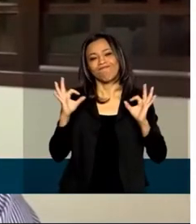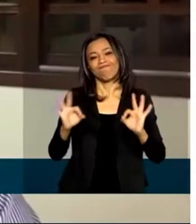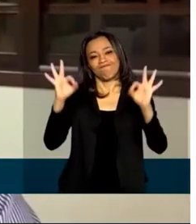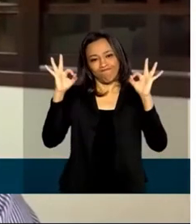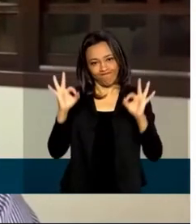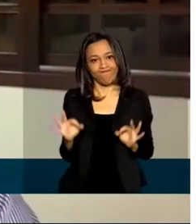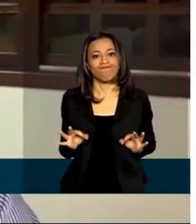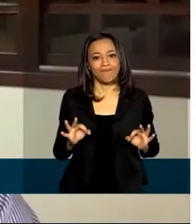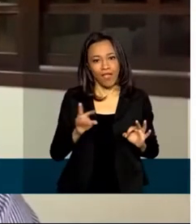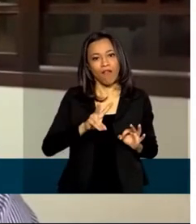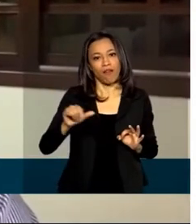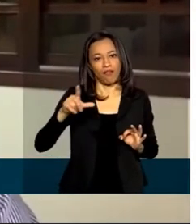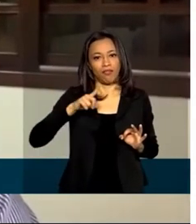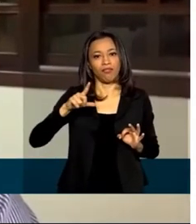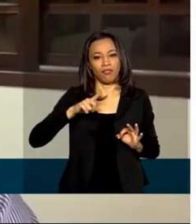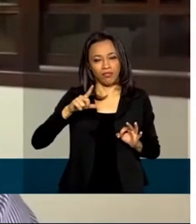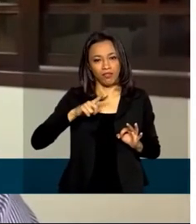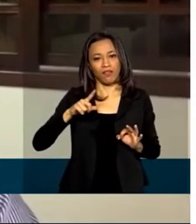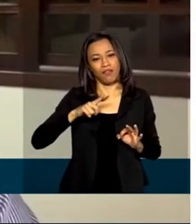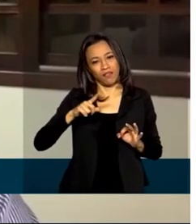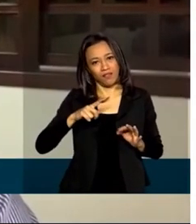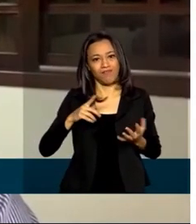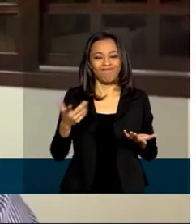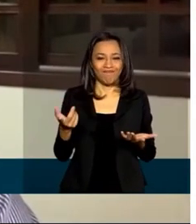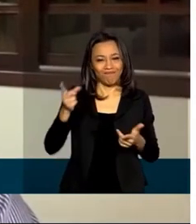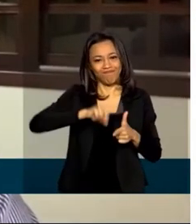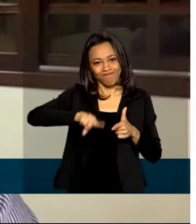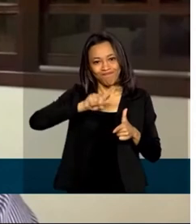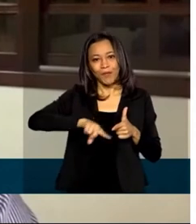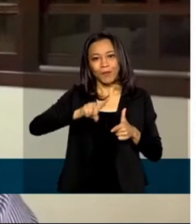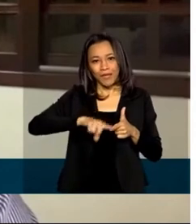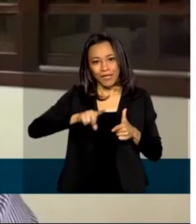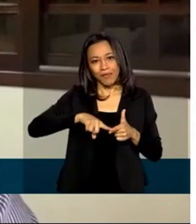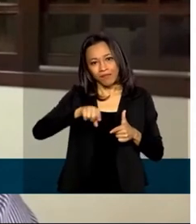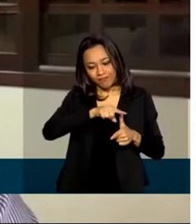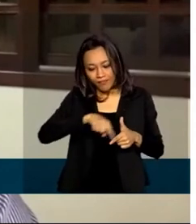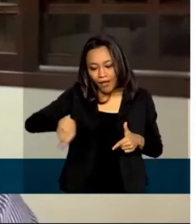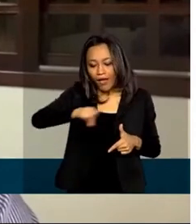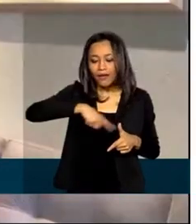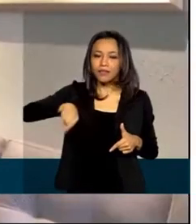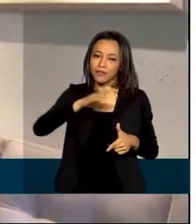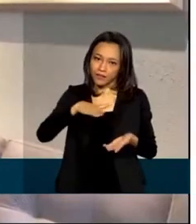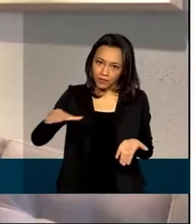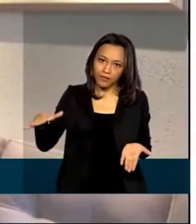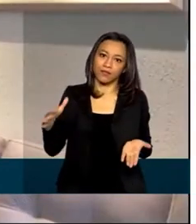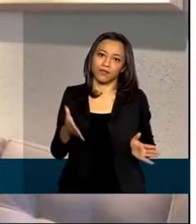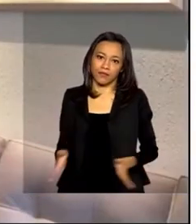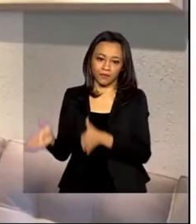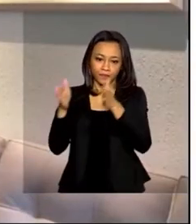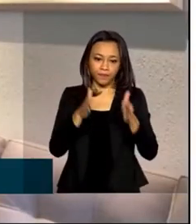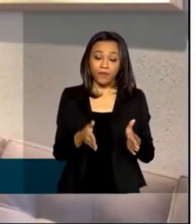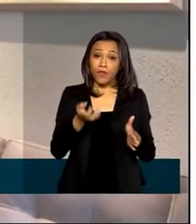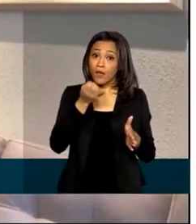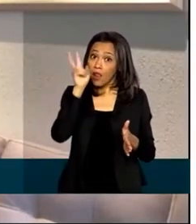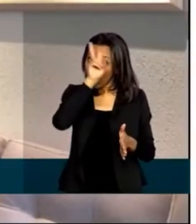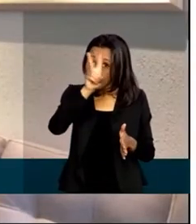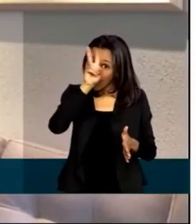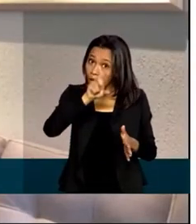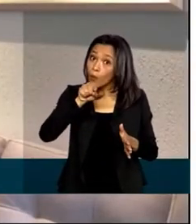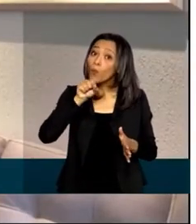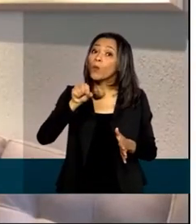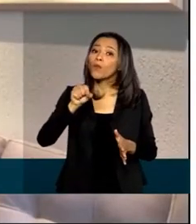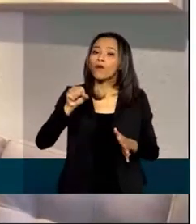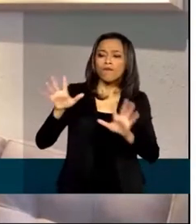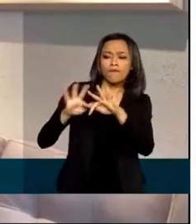podemos ter alguns desfechos que não são favoráveis na evolução destas crianças com infecção. É bom lembrar que a família tem um